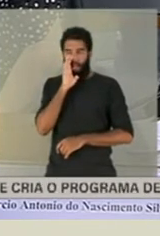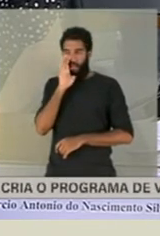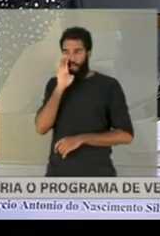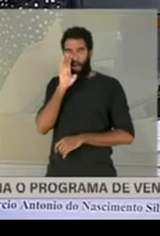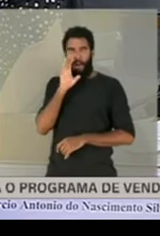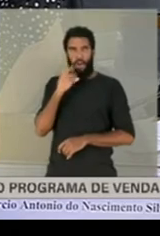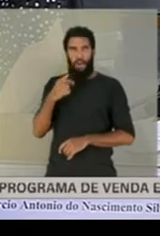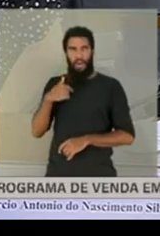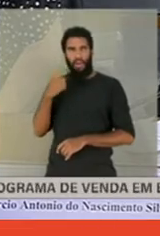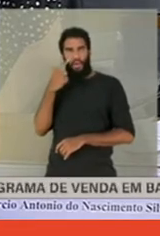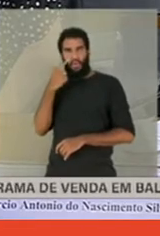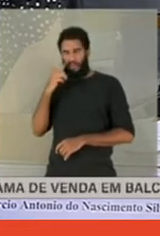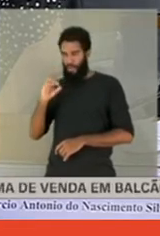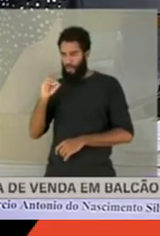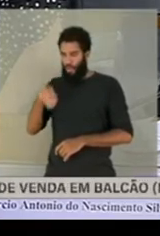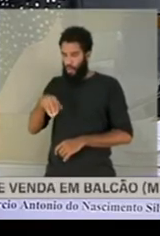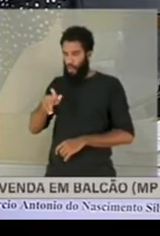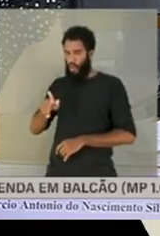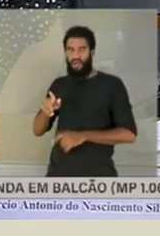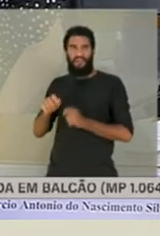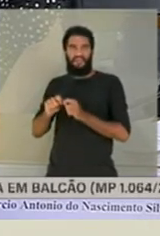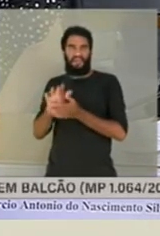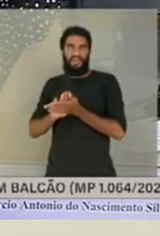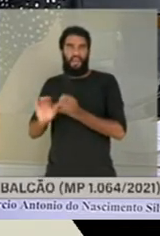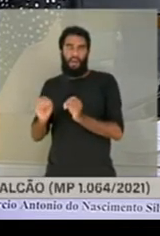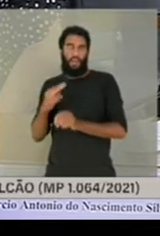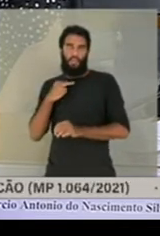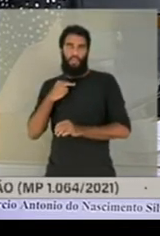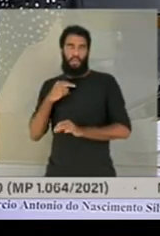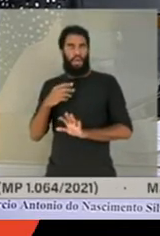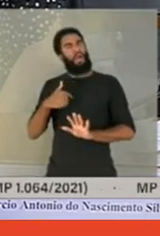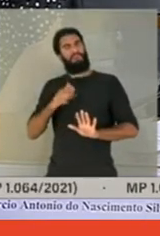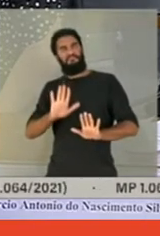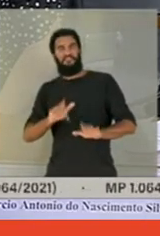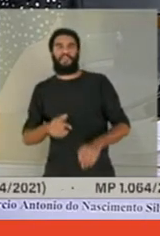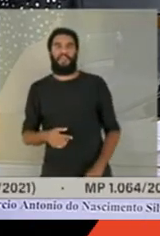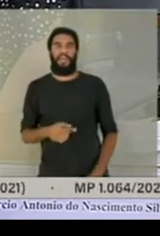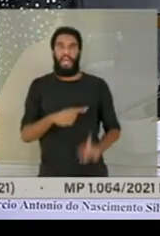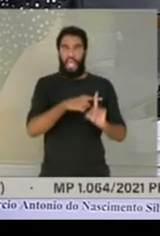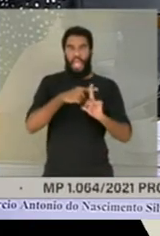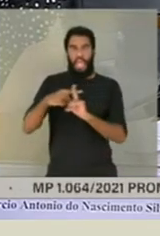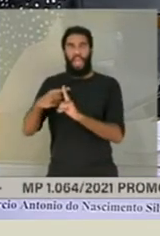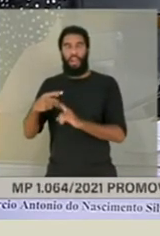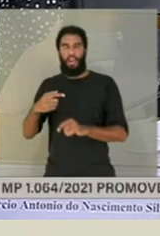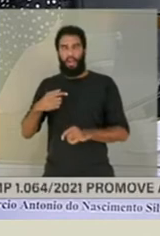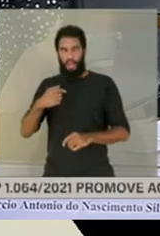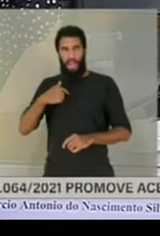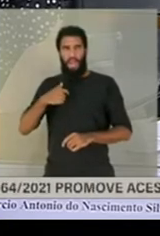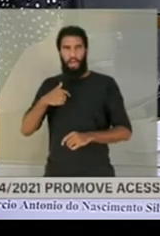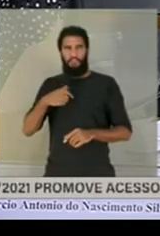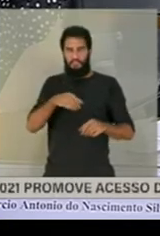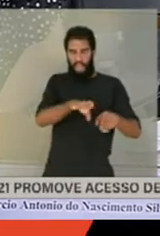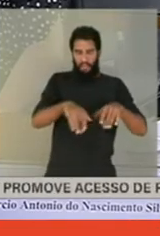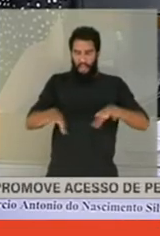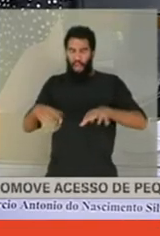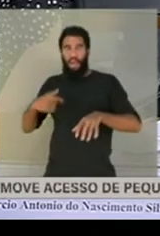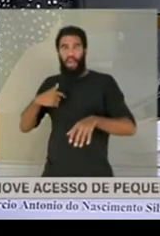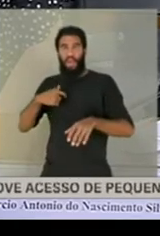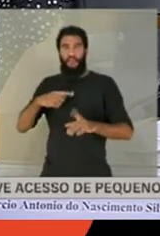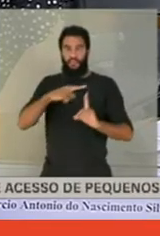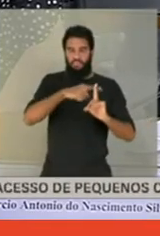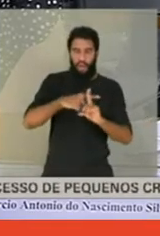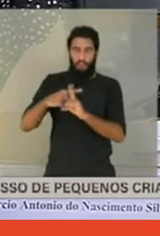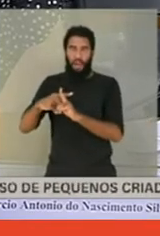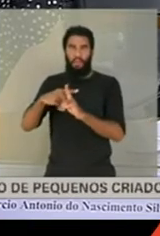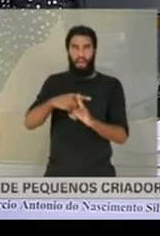ONG, e eles não podiam fazer nada, eu falei, sabe uma coisa, eu vou fazer uma coisa, ele vai tirar, eu vou colocar, ele pode ficar o dia todo